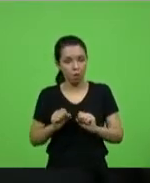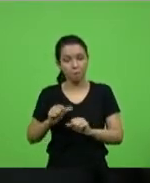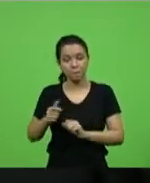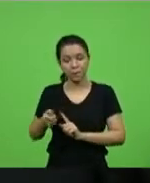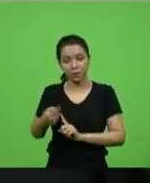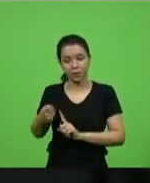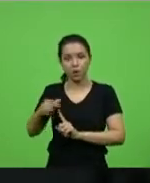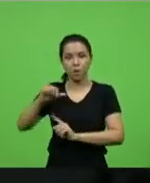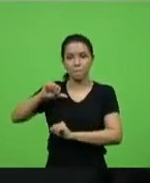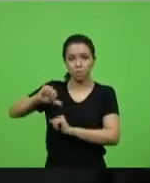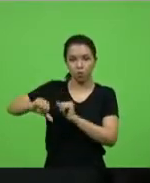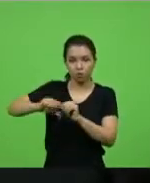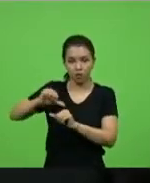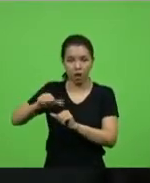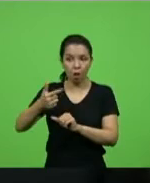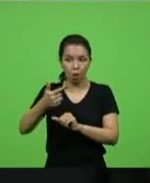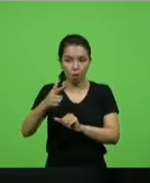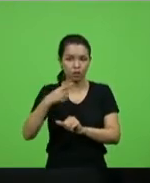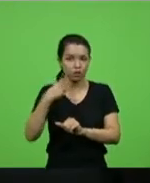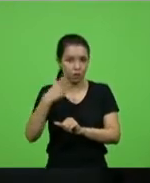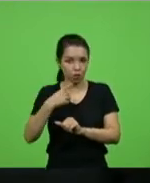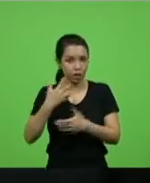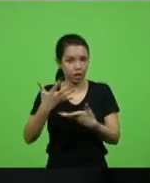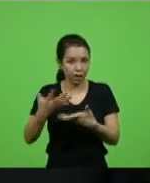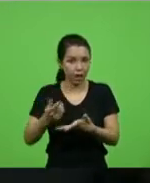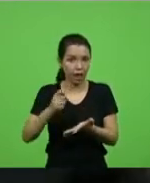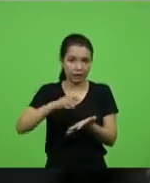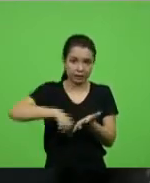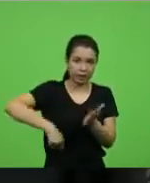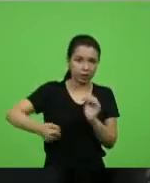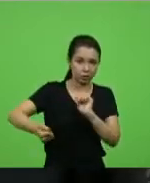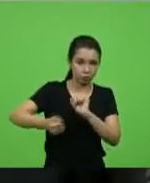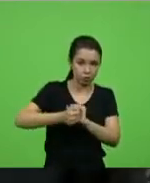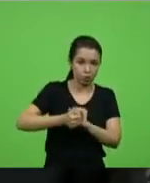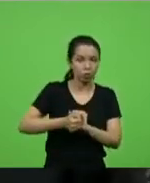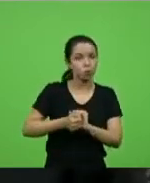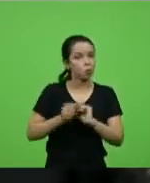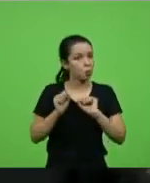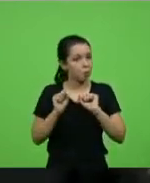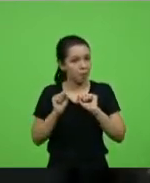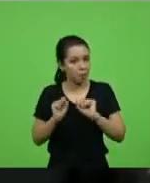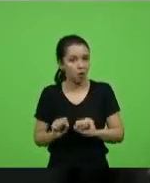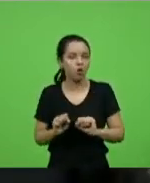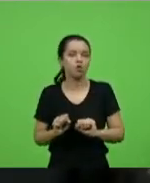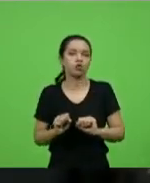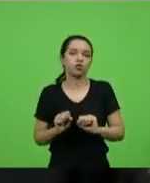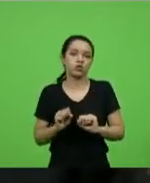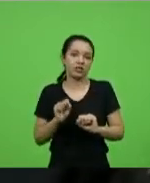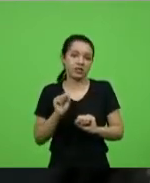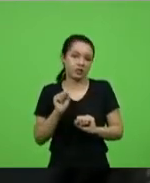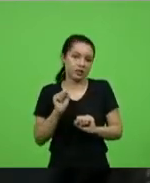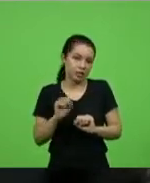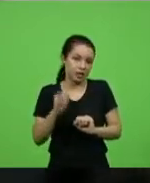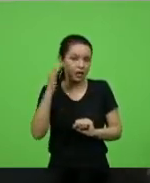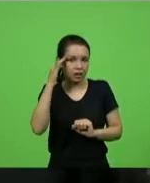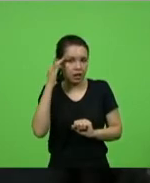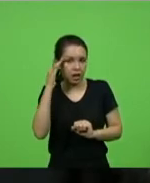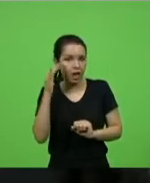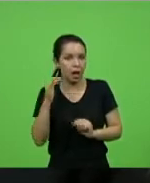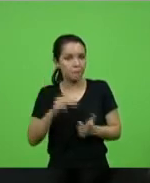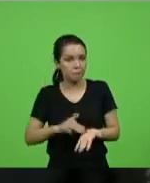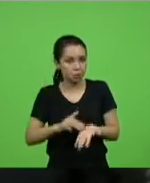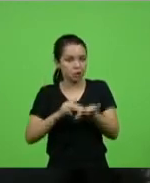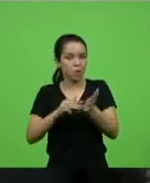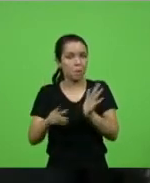algum deputado quiser assinar junto conosco, será muito bem-vindo. Quem sabe até se há um entendimento, é uma moção da